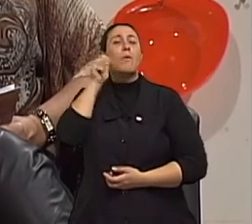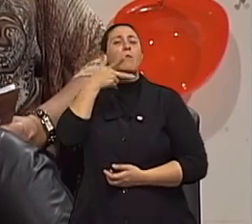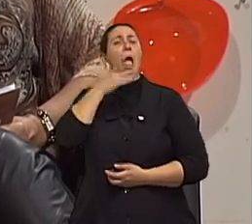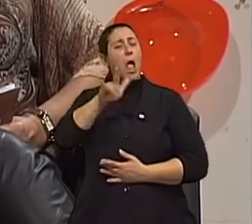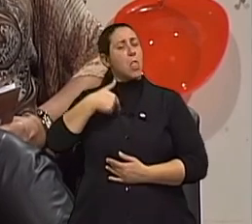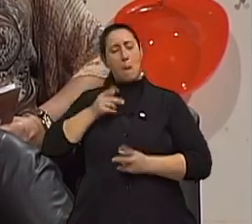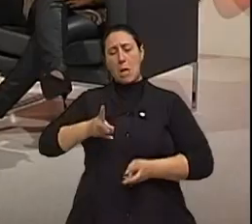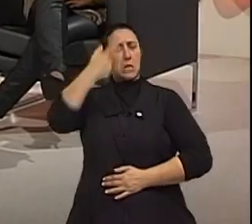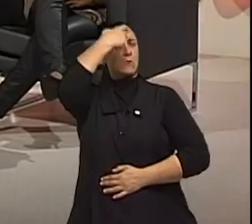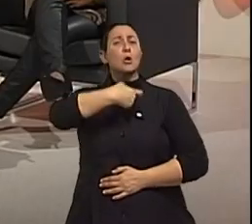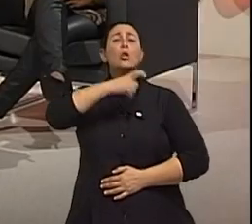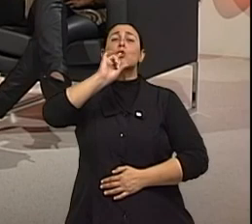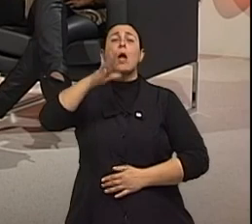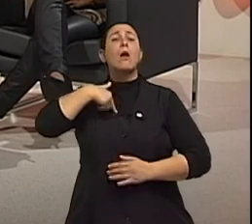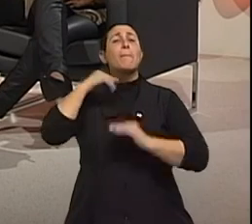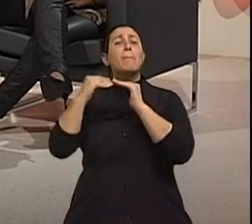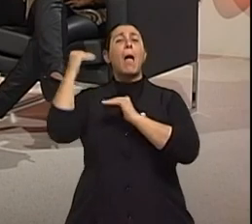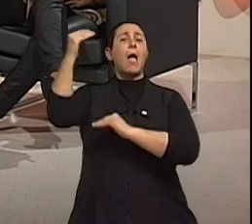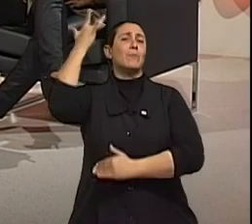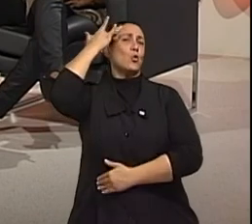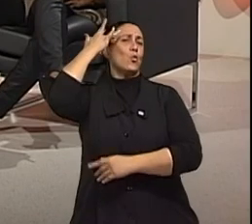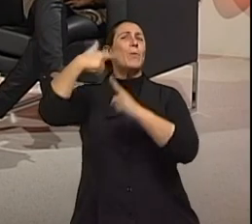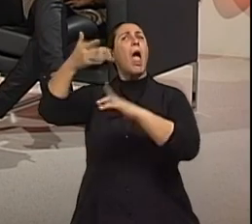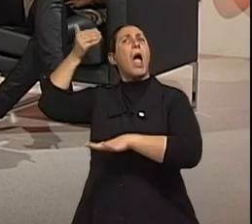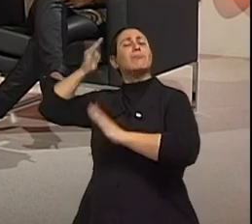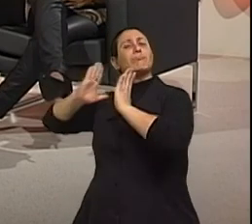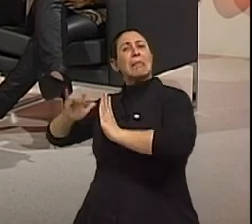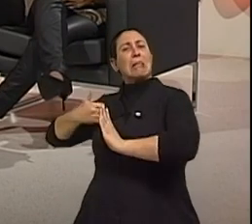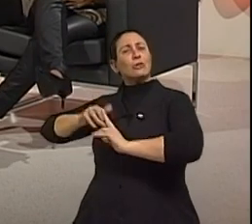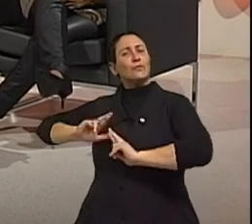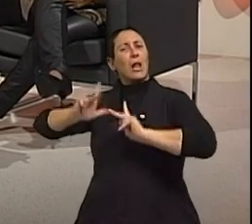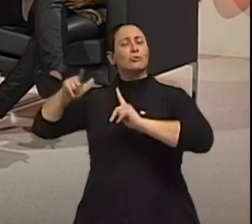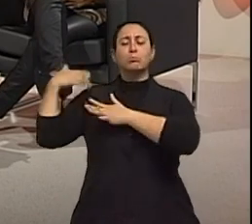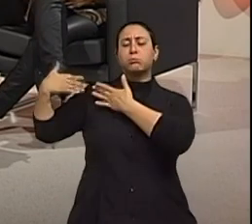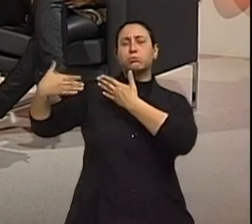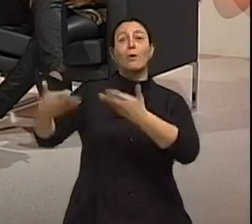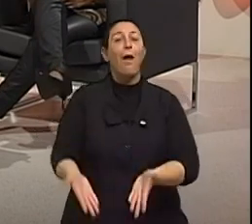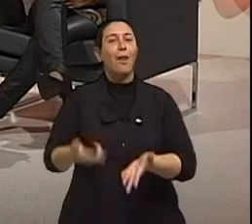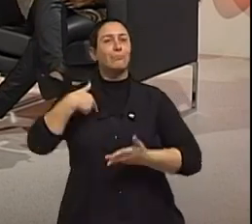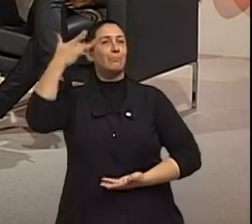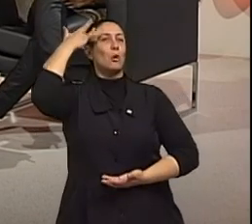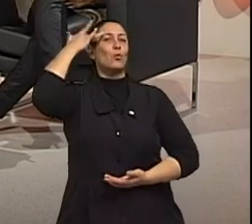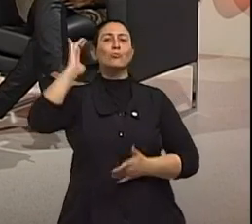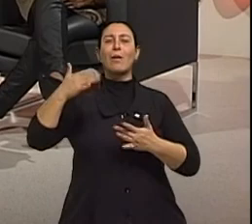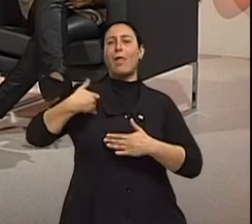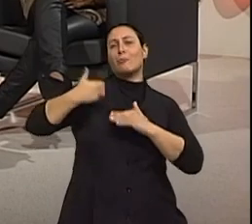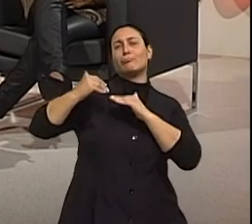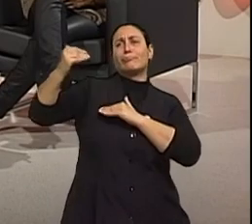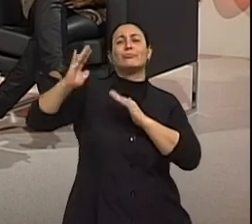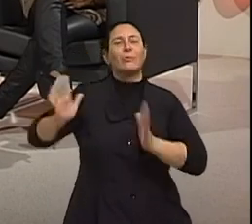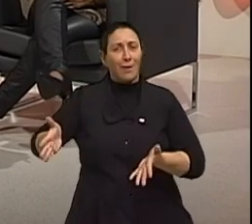Quer dizer, não é uma outra pessoa que vai entrar na universidade, é aquela pessoa que veio sendo durante toda a sua trajetória de vida